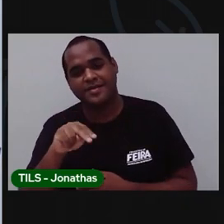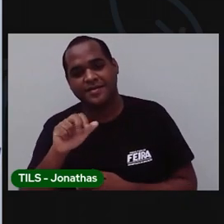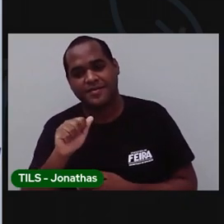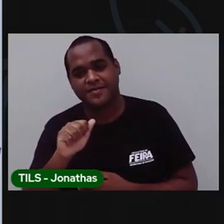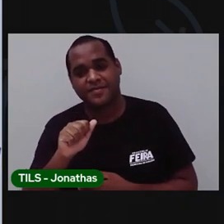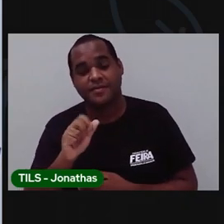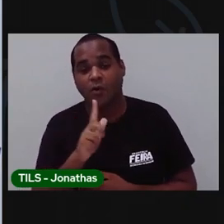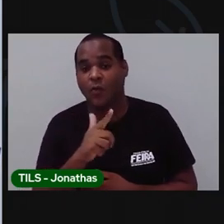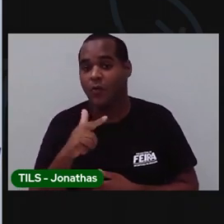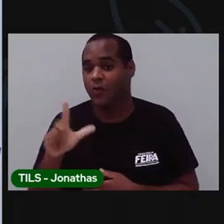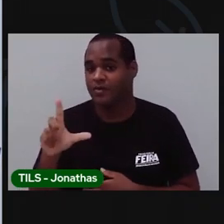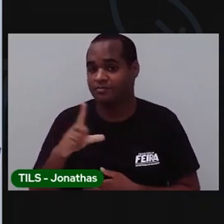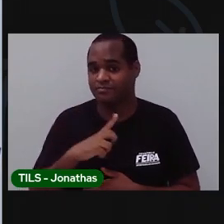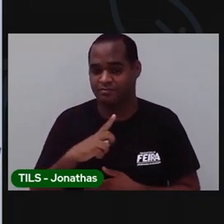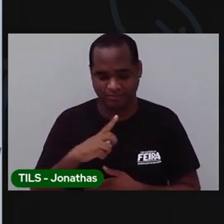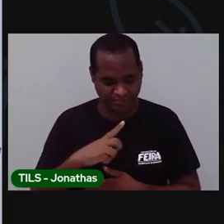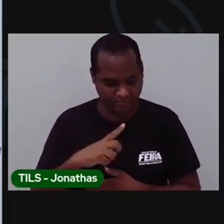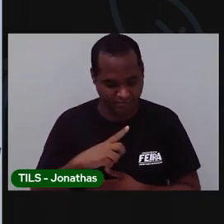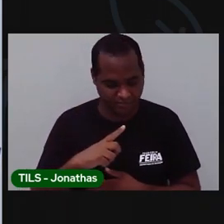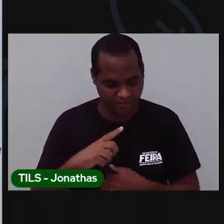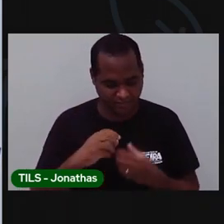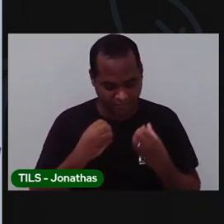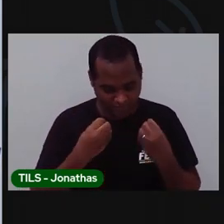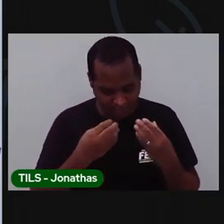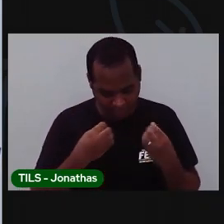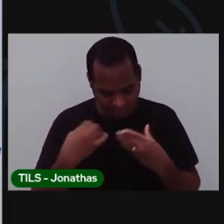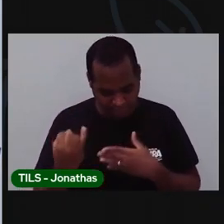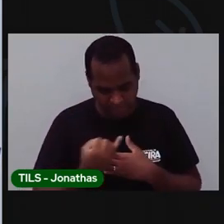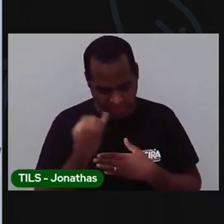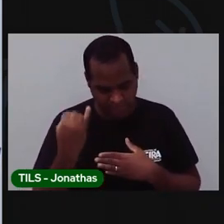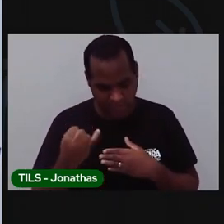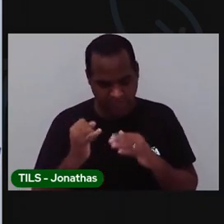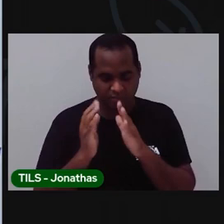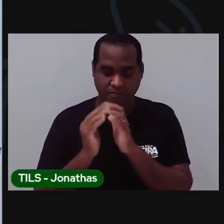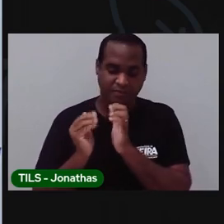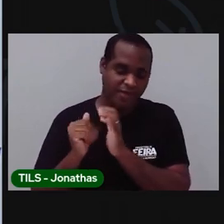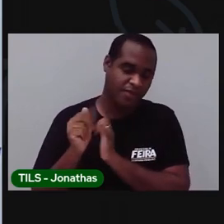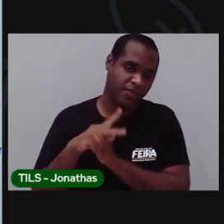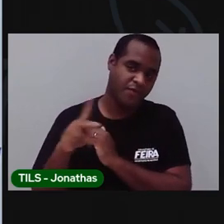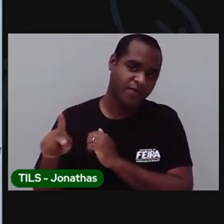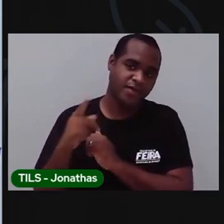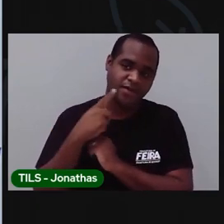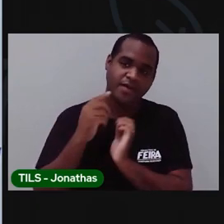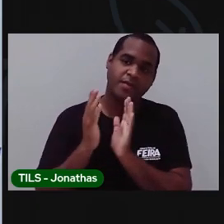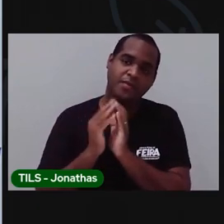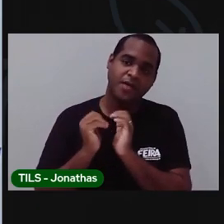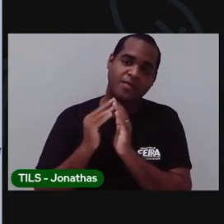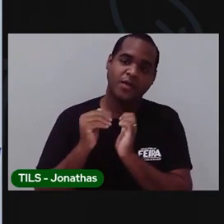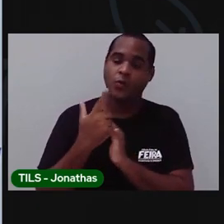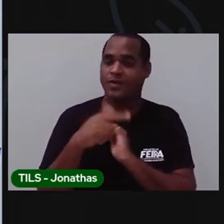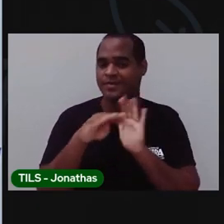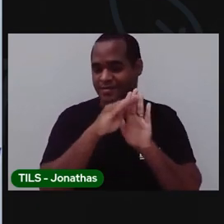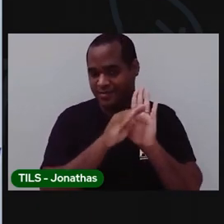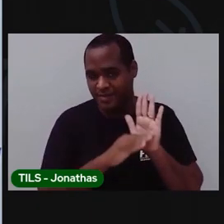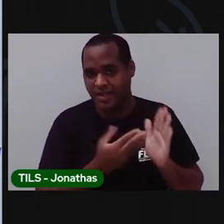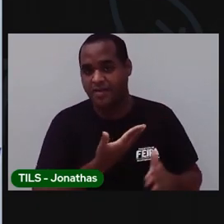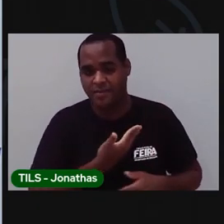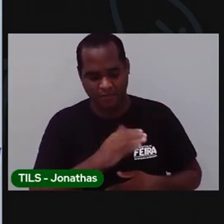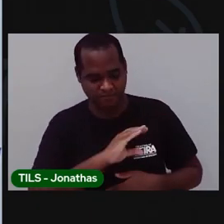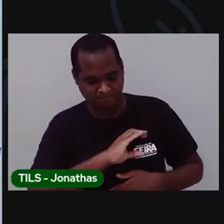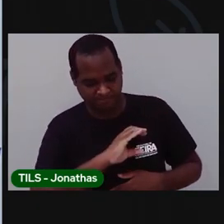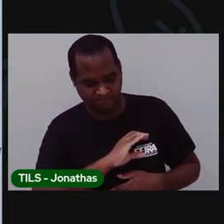Outra aula. Teve uma atividade. Em que a PRO pediu. Para você fazer a lista. Dos seus coleguinhas. Ficou